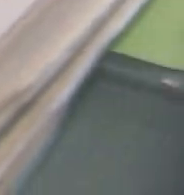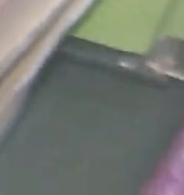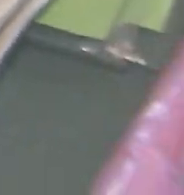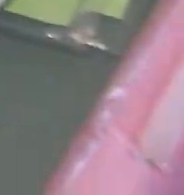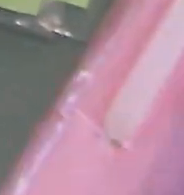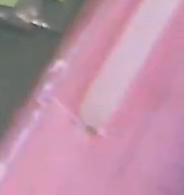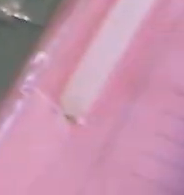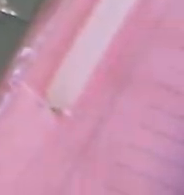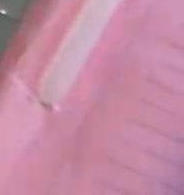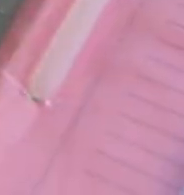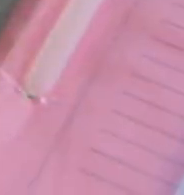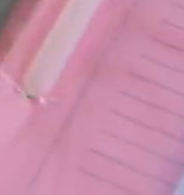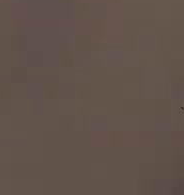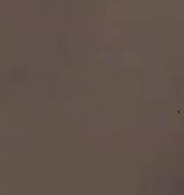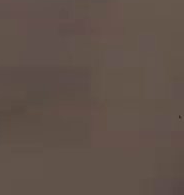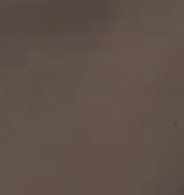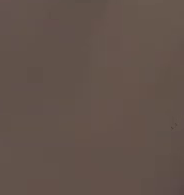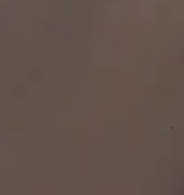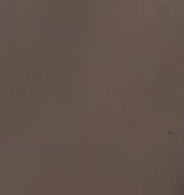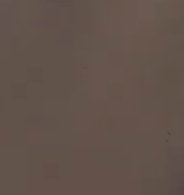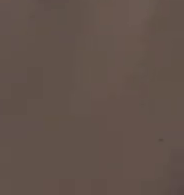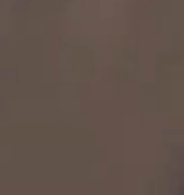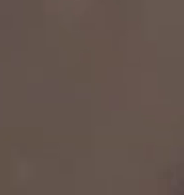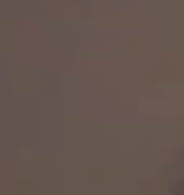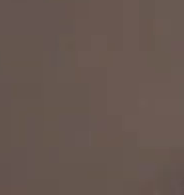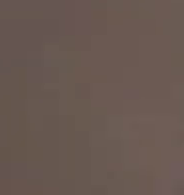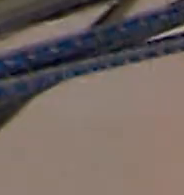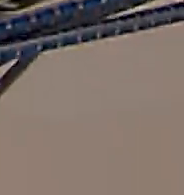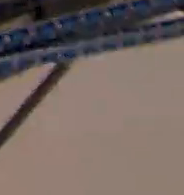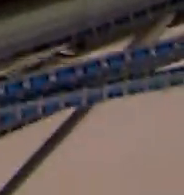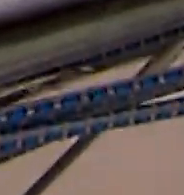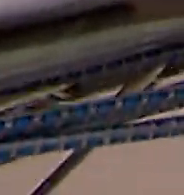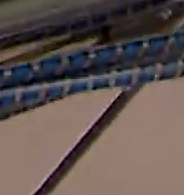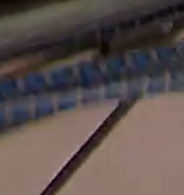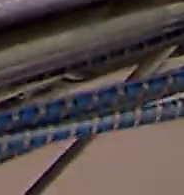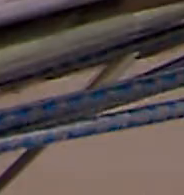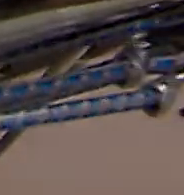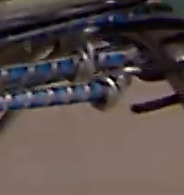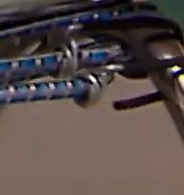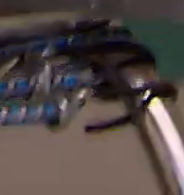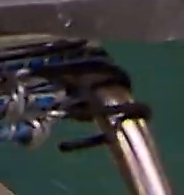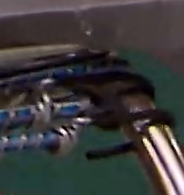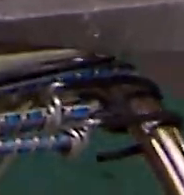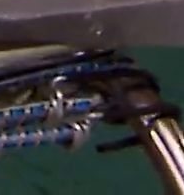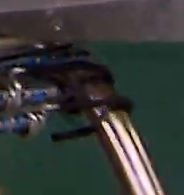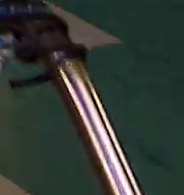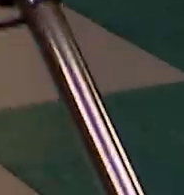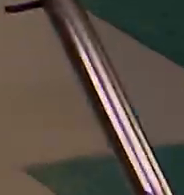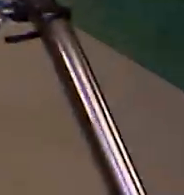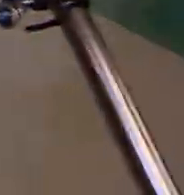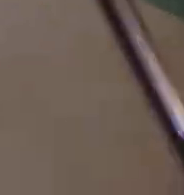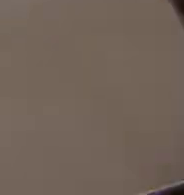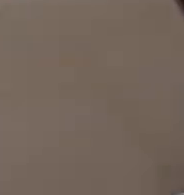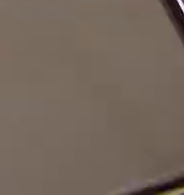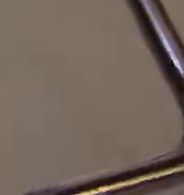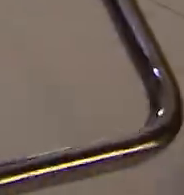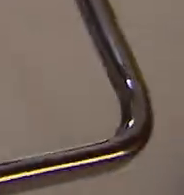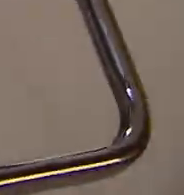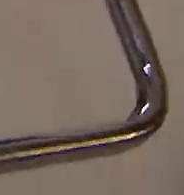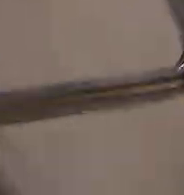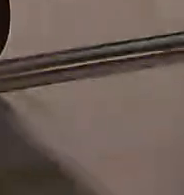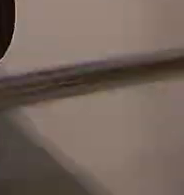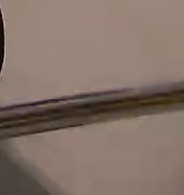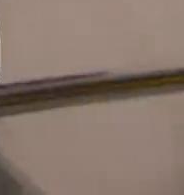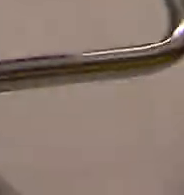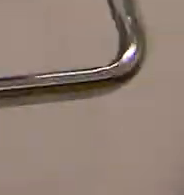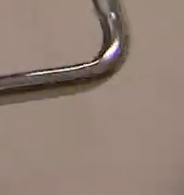diversos outros casos semelhantes. Com isso, são formados os precedentes judiciais, o que reduz consideravelmente a quantidade